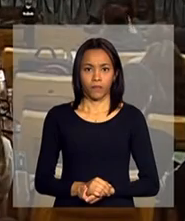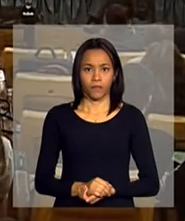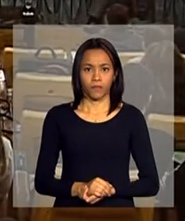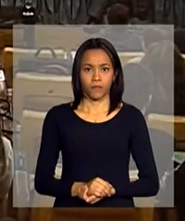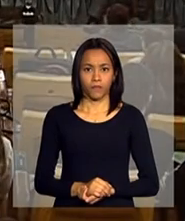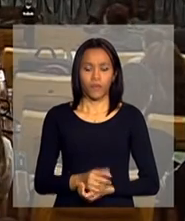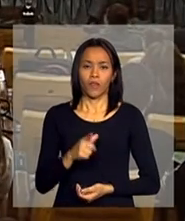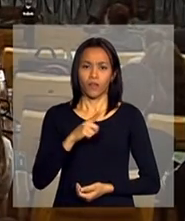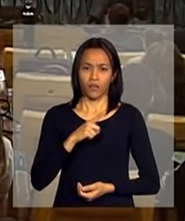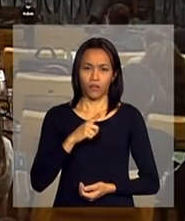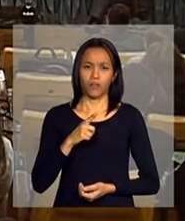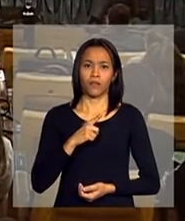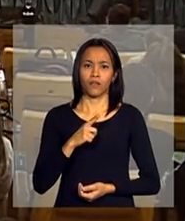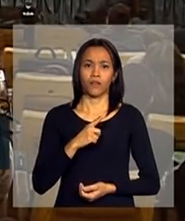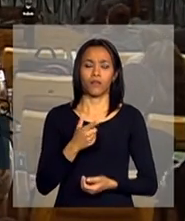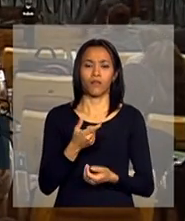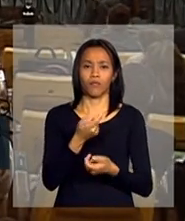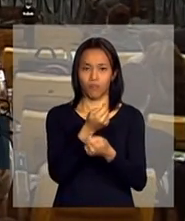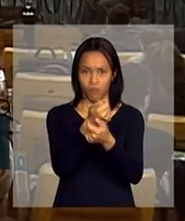E tem poucos negócios.